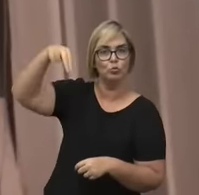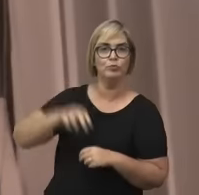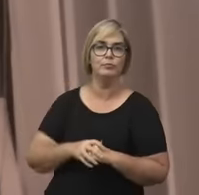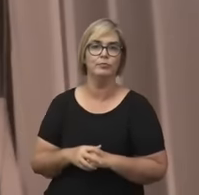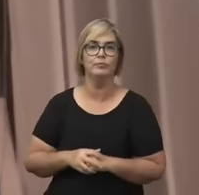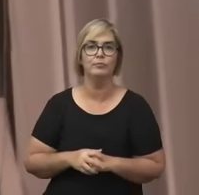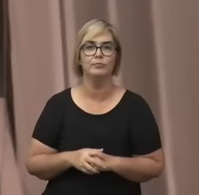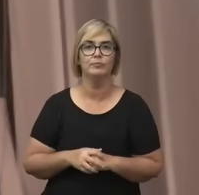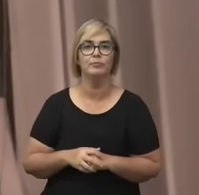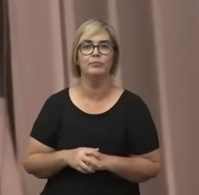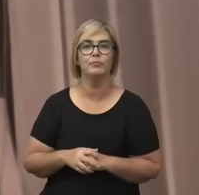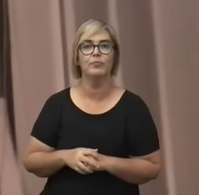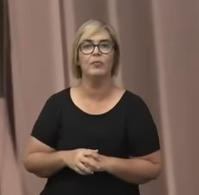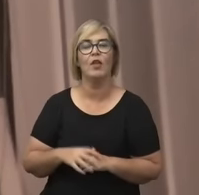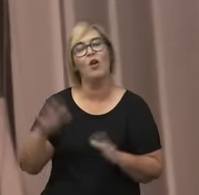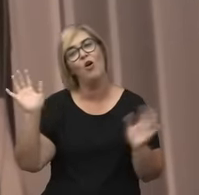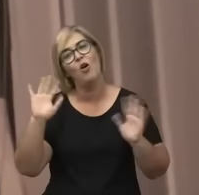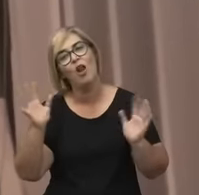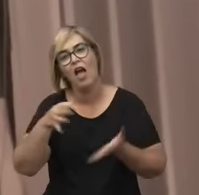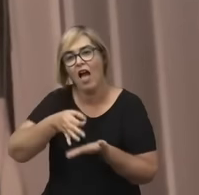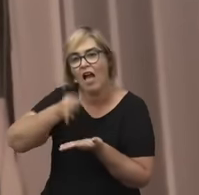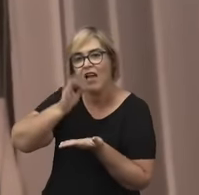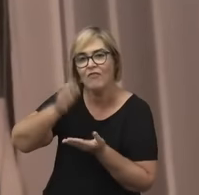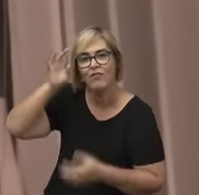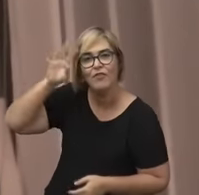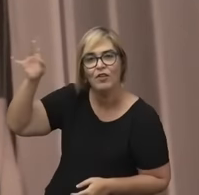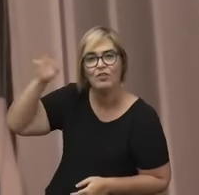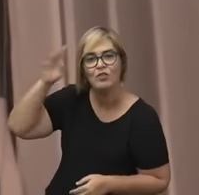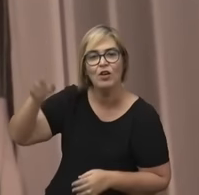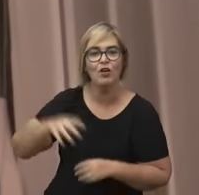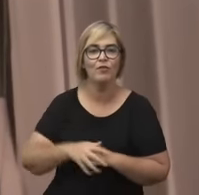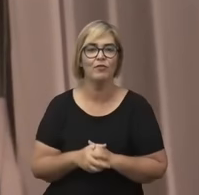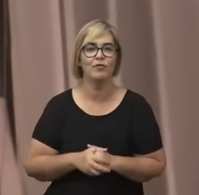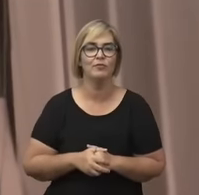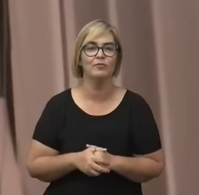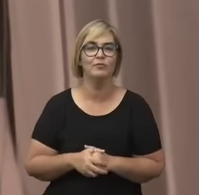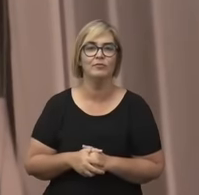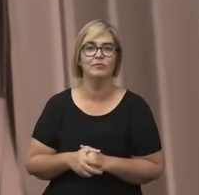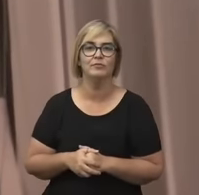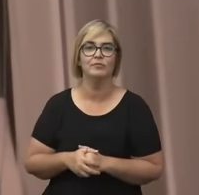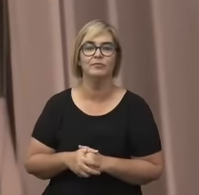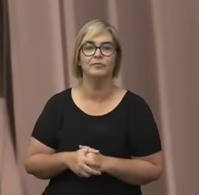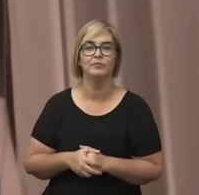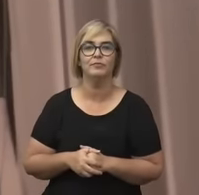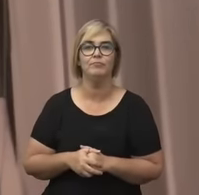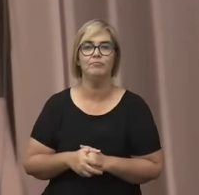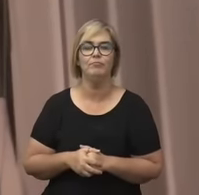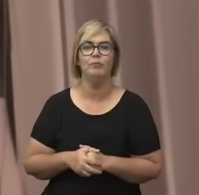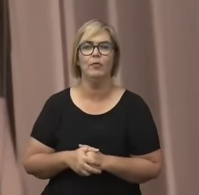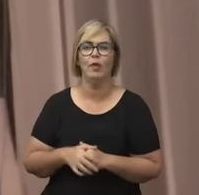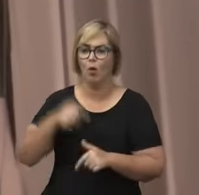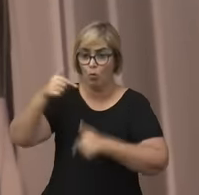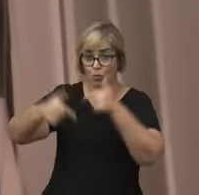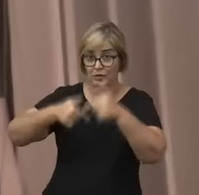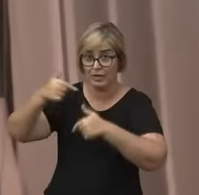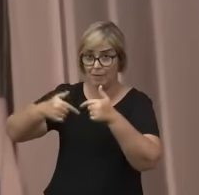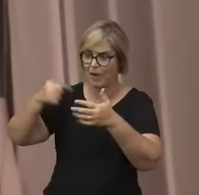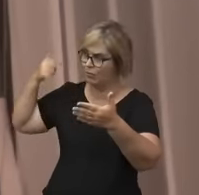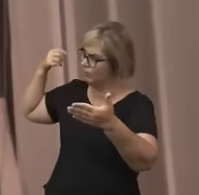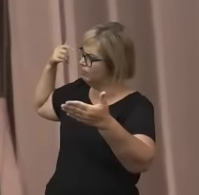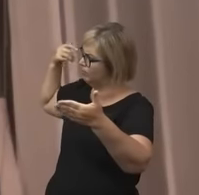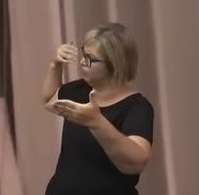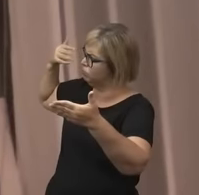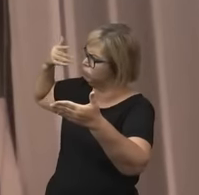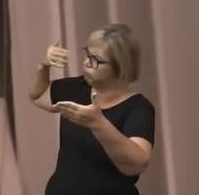Salve, Café Filosófico. Salve, Anastácia. O trabalho de reconstrução da história da filosofia desde a